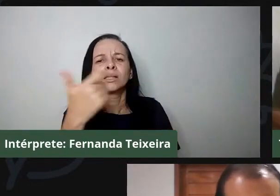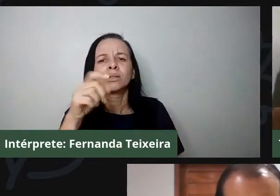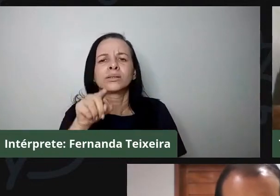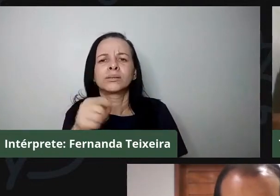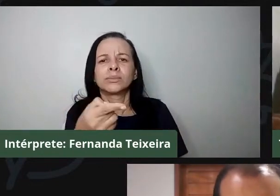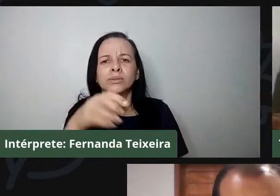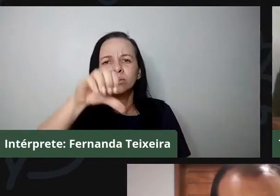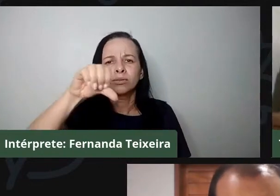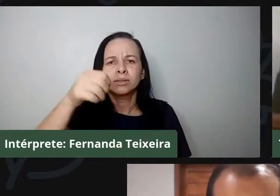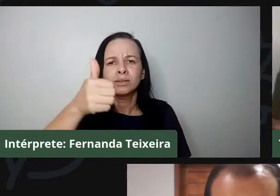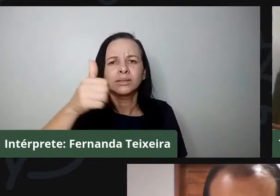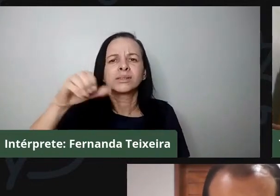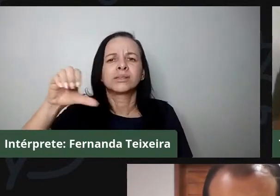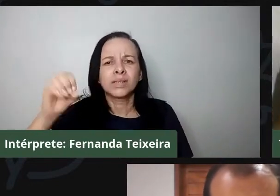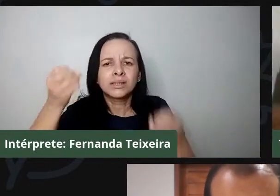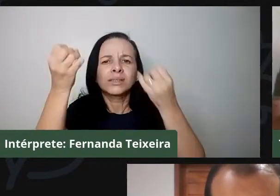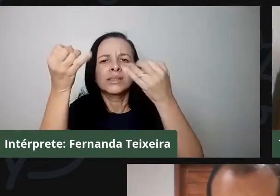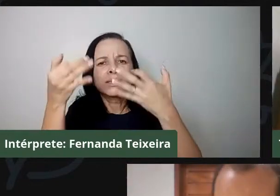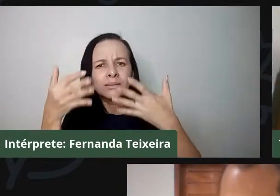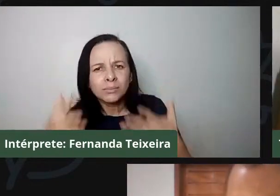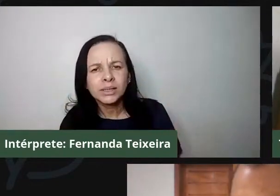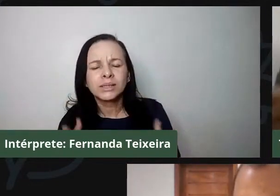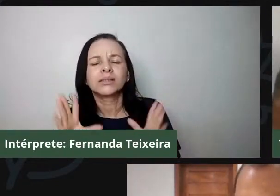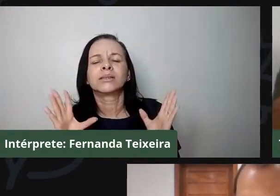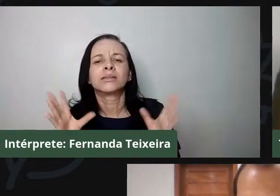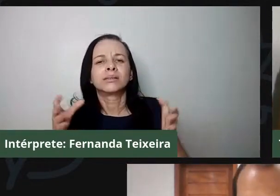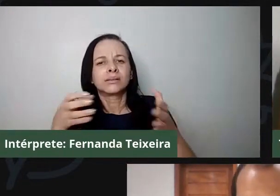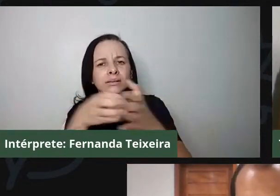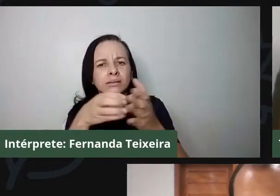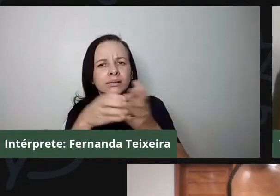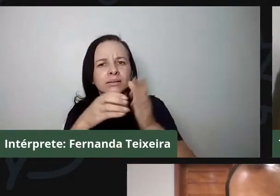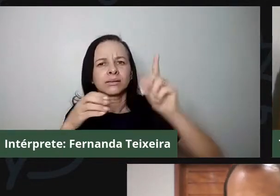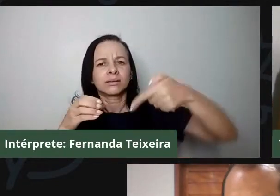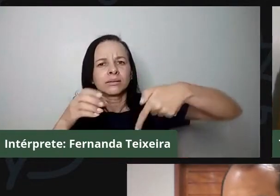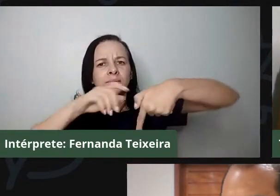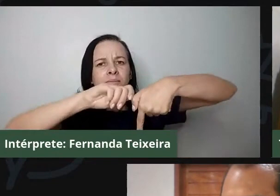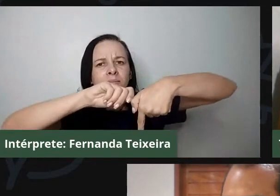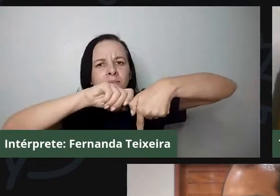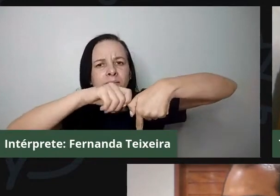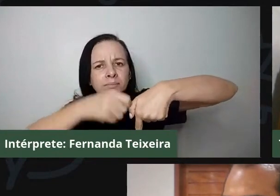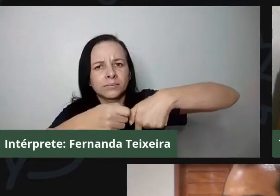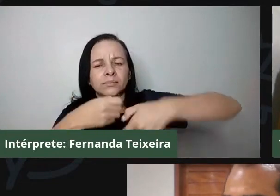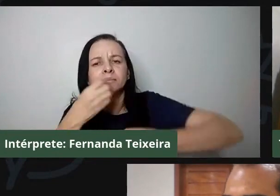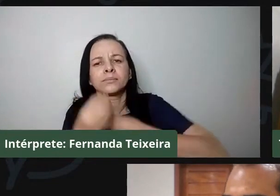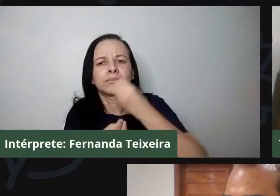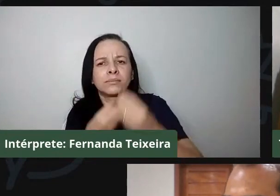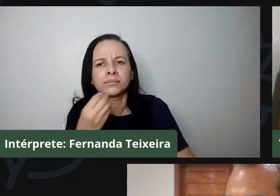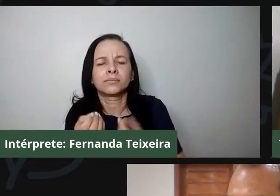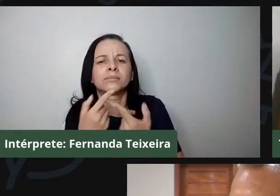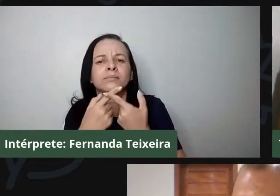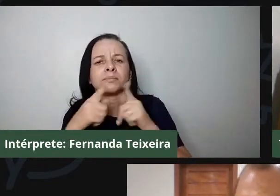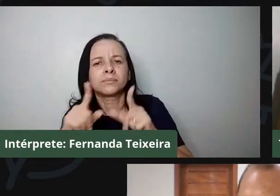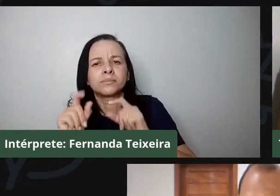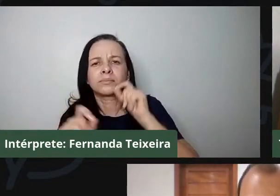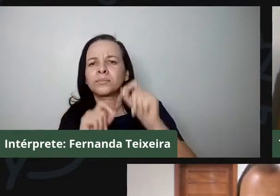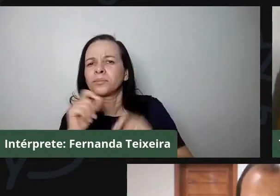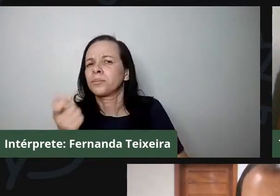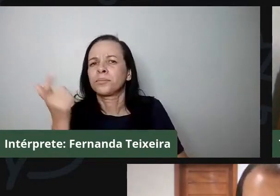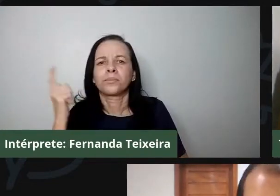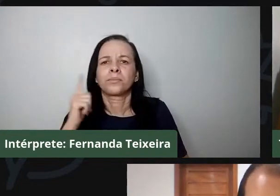as comunidades quilombolas que estiverem em terras públicas do estado deverão ser regularizadas pelo governo do estado, mas isso não avança.